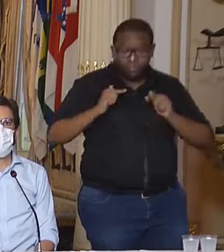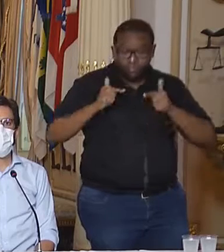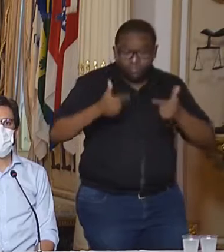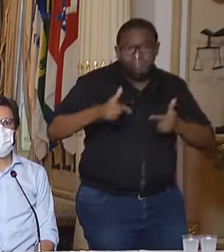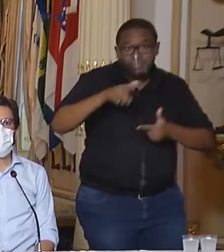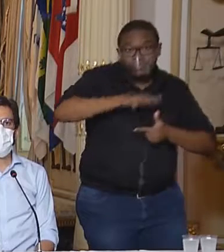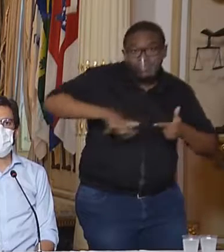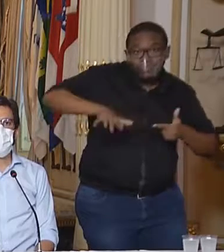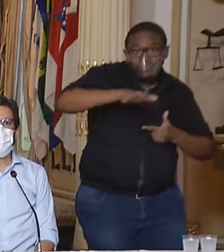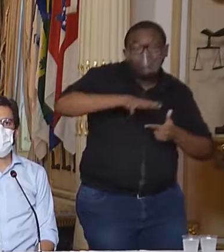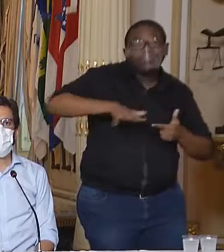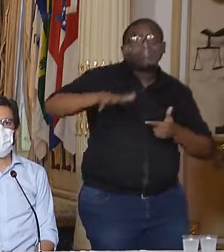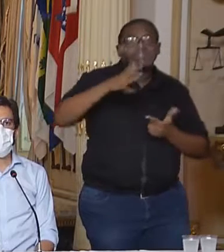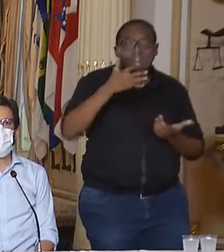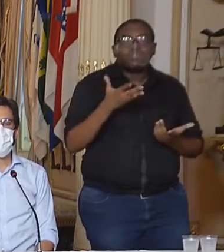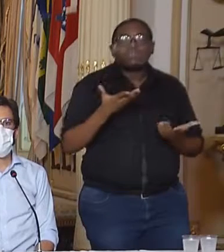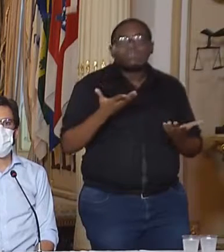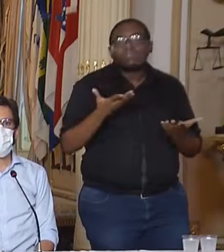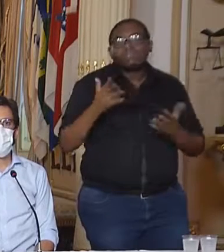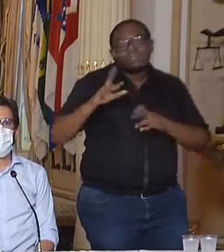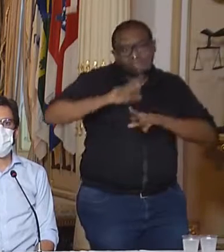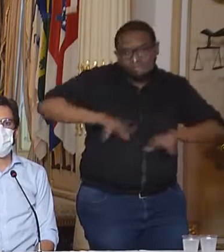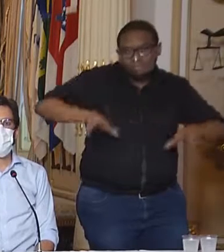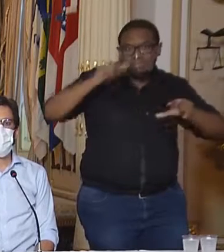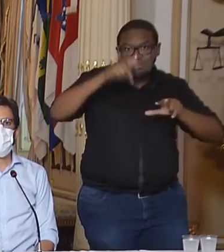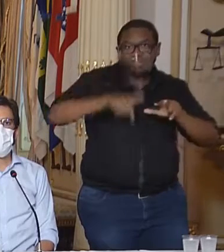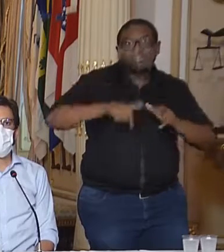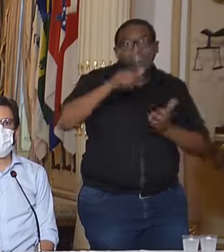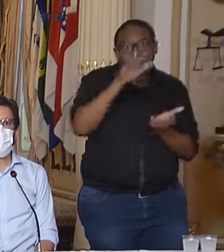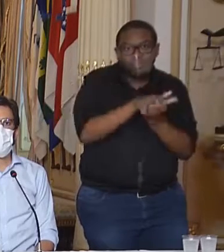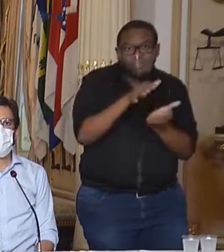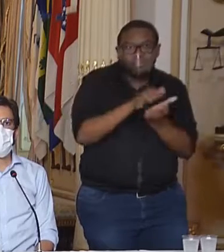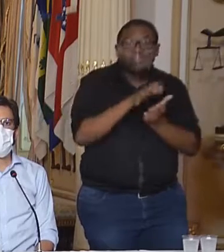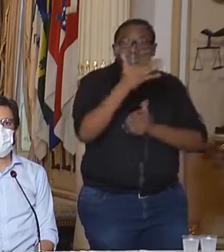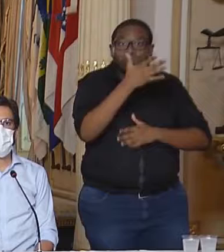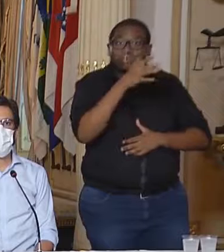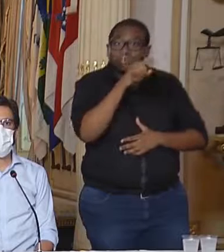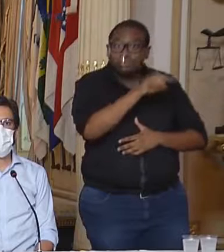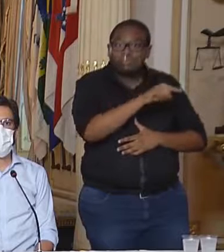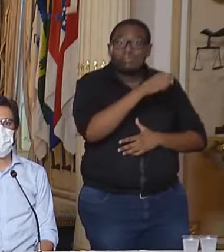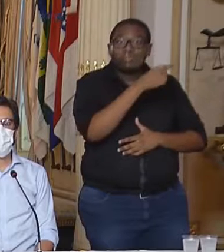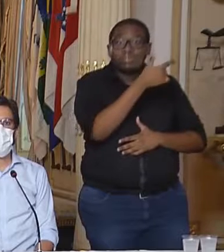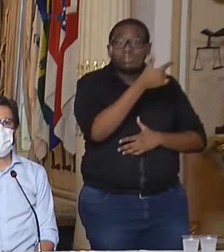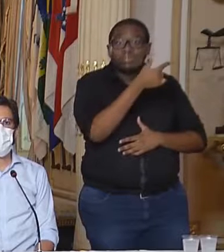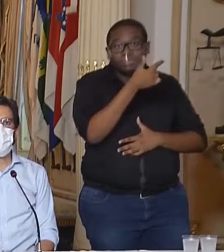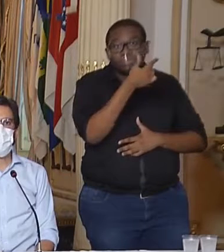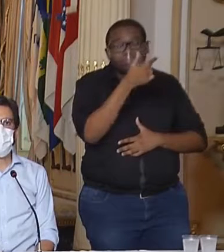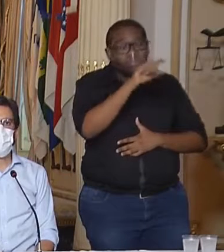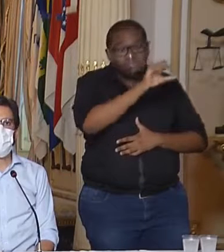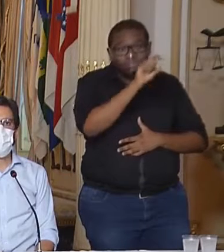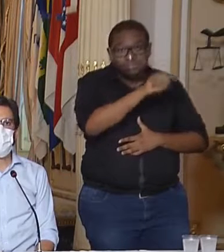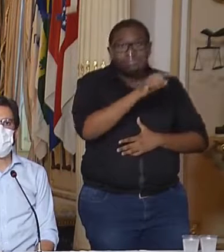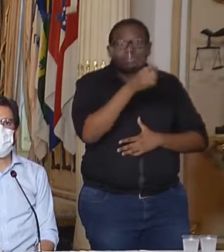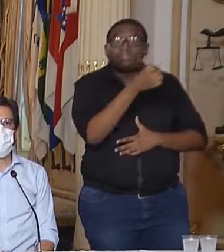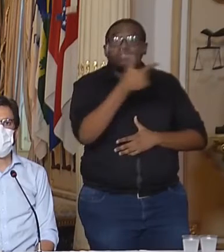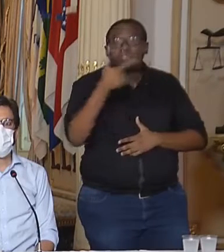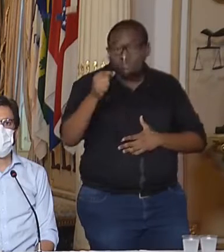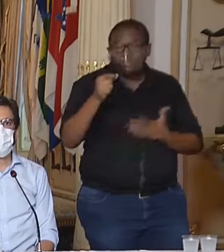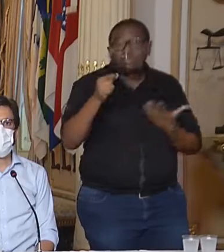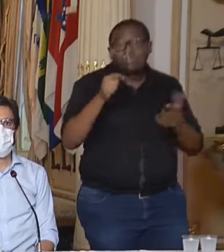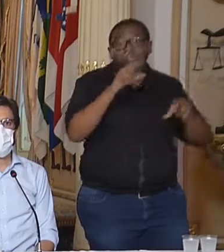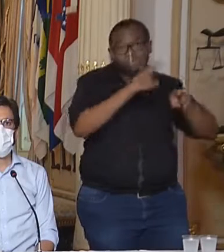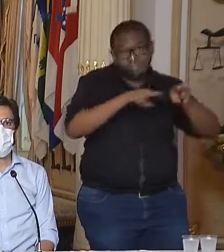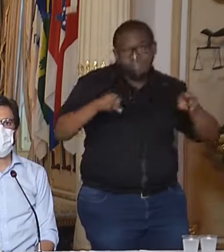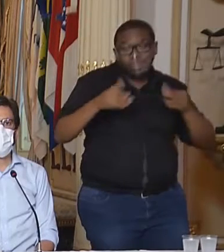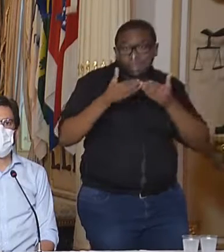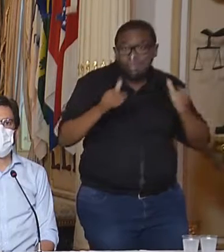e de mobilização de recursos humanos da nossa história, com mais de 1.620 leitos abertos pelo governo de